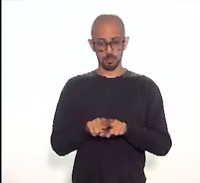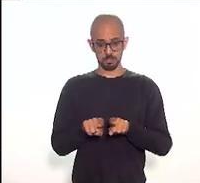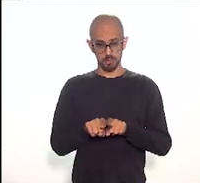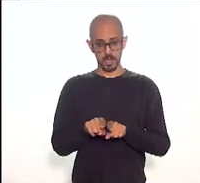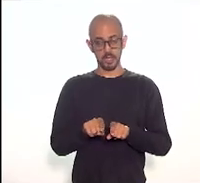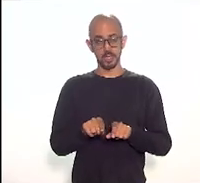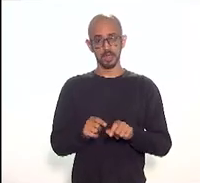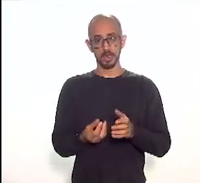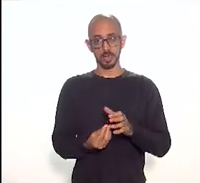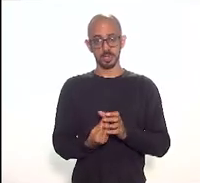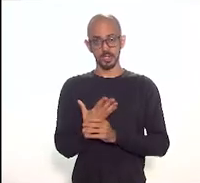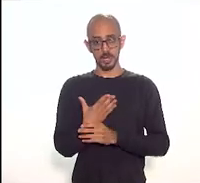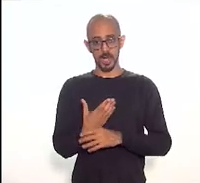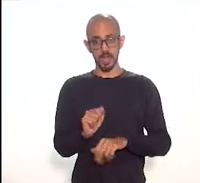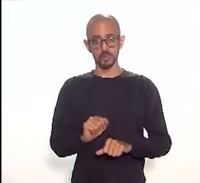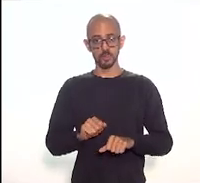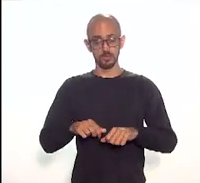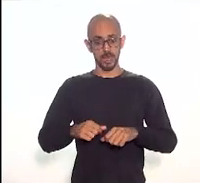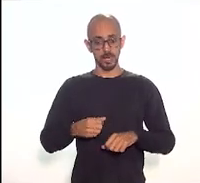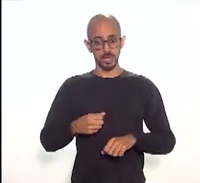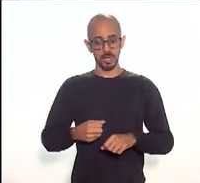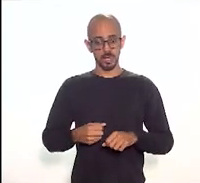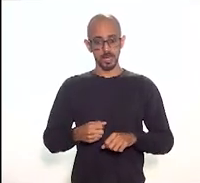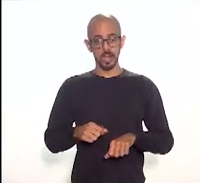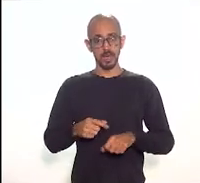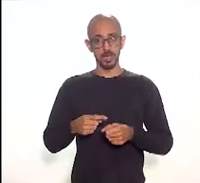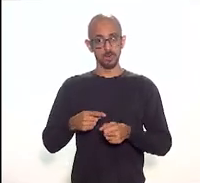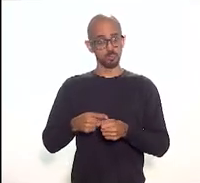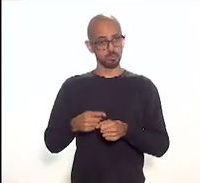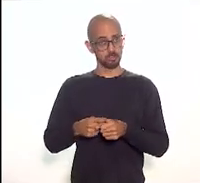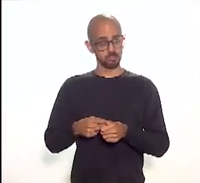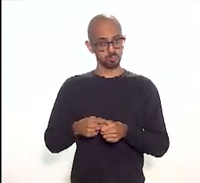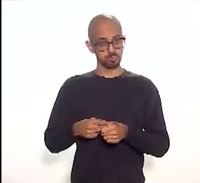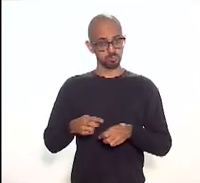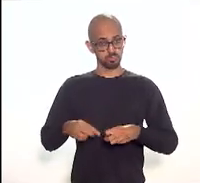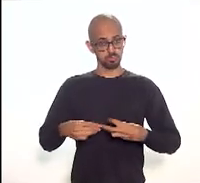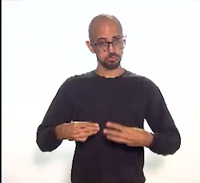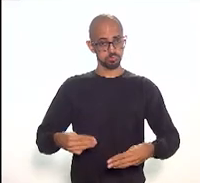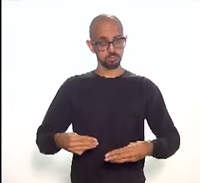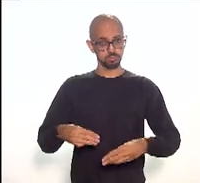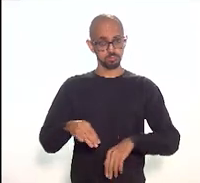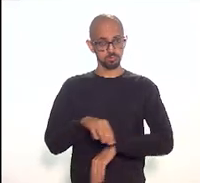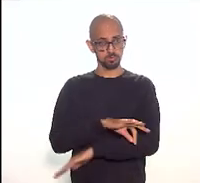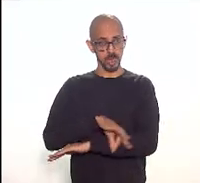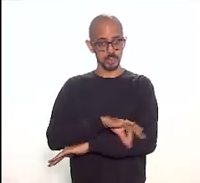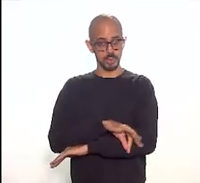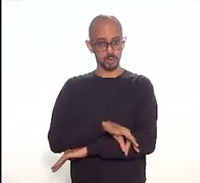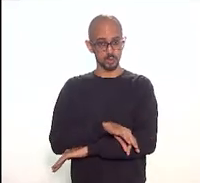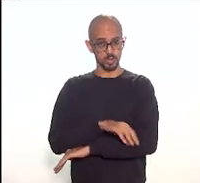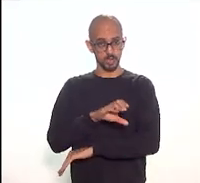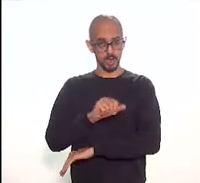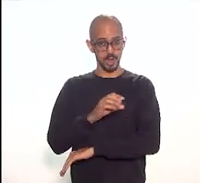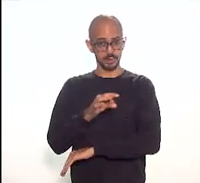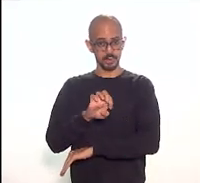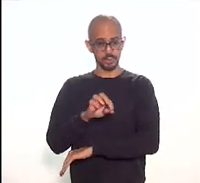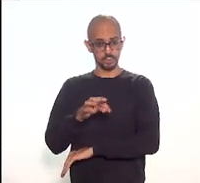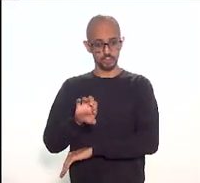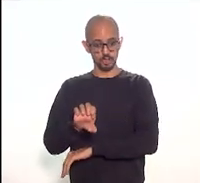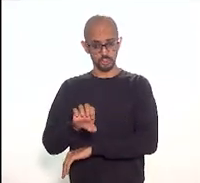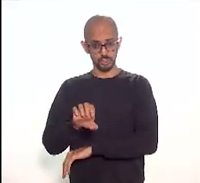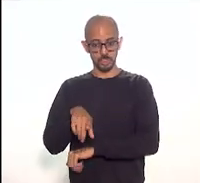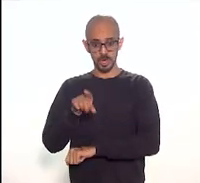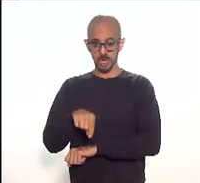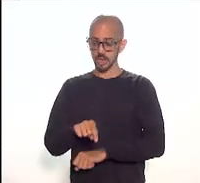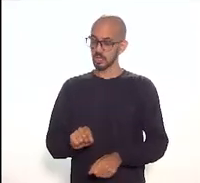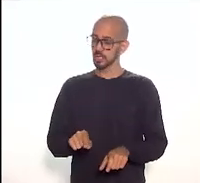estabelecidos para a existência do Museu de Arquitetura Urbana do Catete são amplos e ainda mais considerando os dedos de dobramento